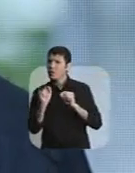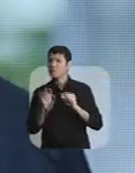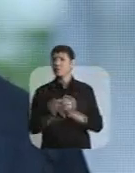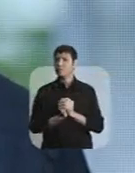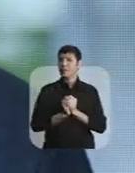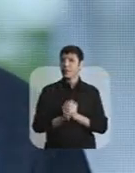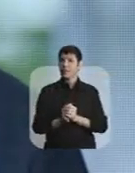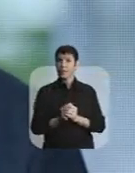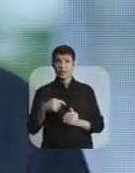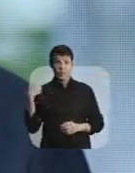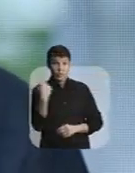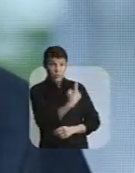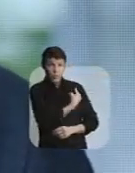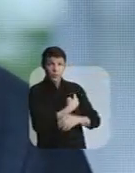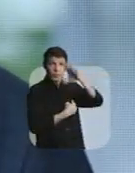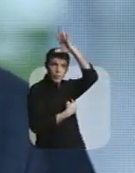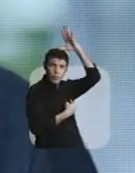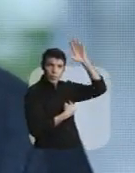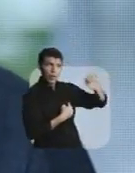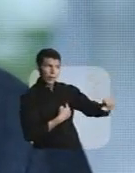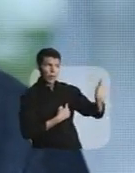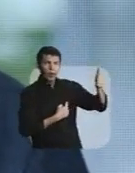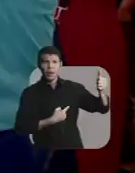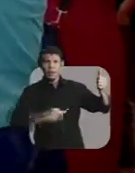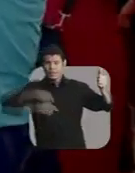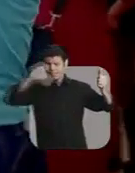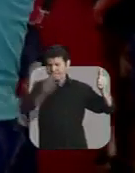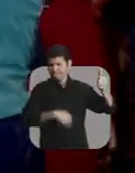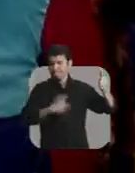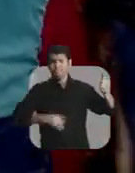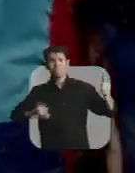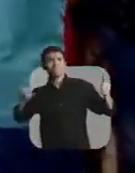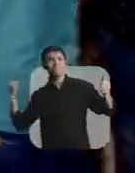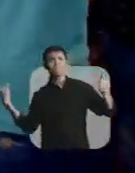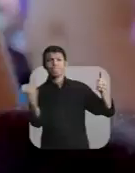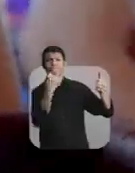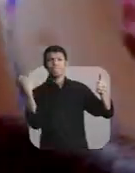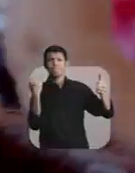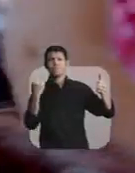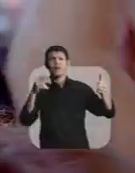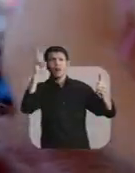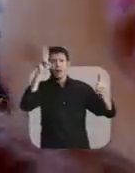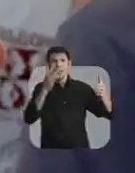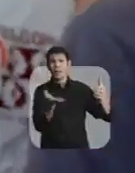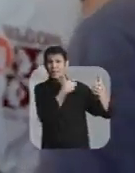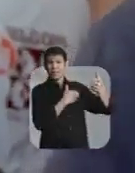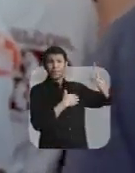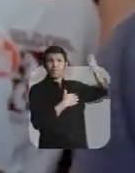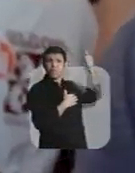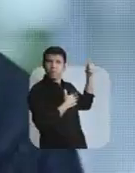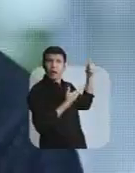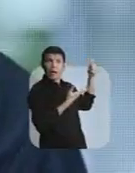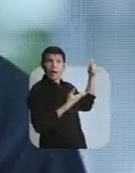a gente fazer voltar o Amazonas, voltar a crescer. Nós precisamos recuperar a capacidade de